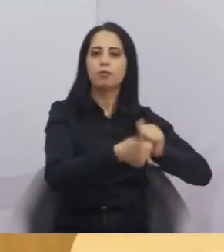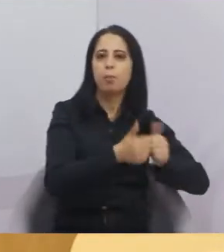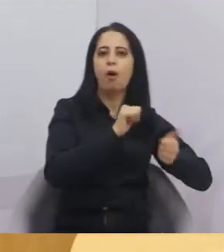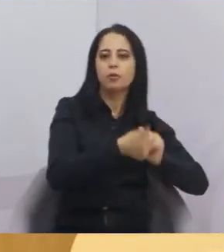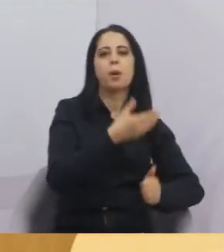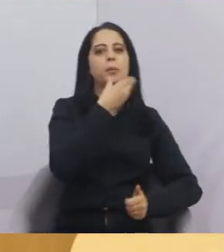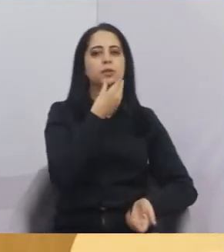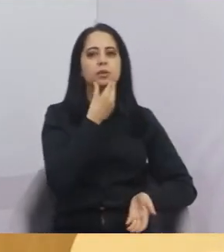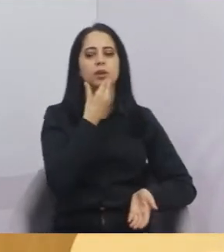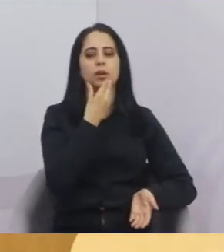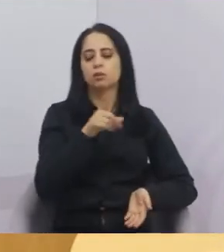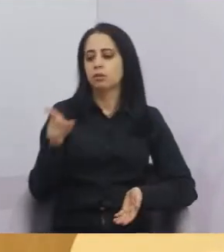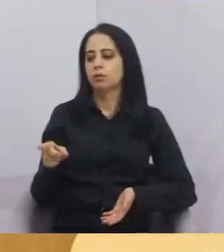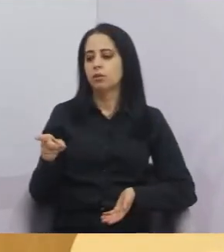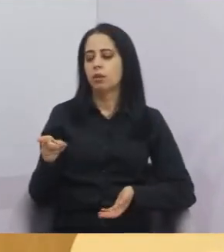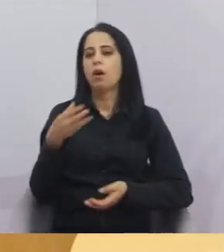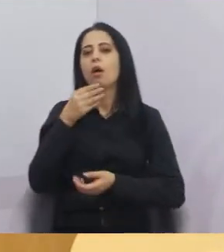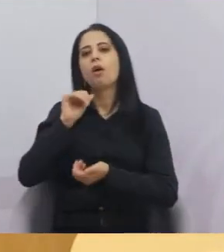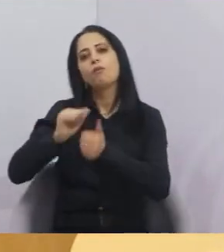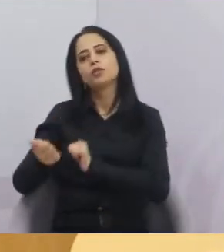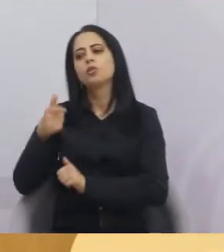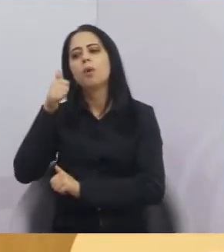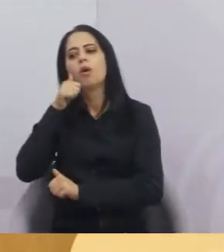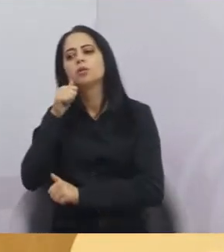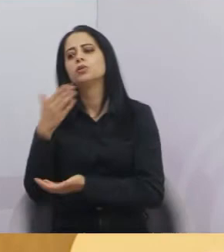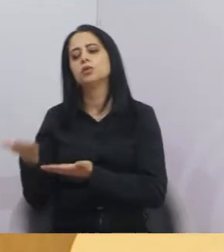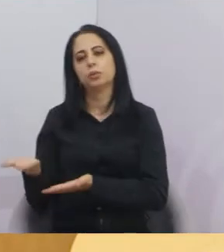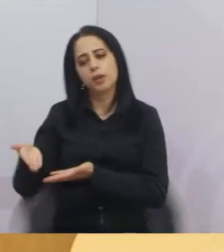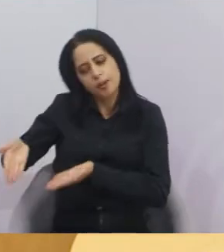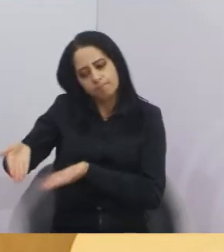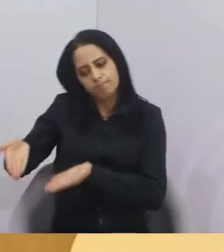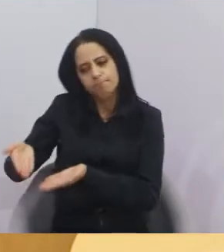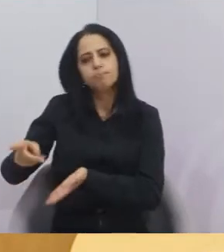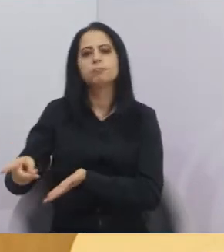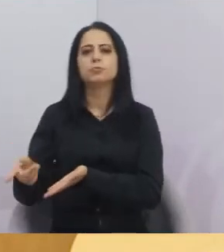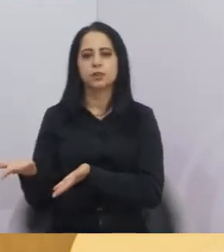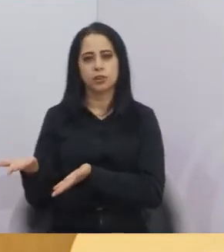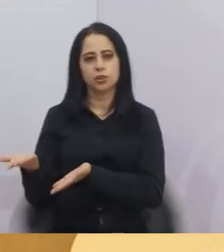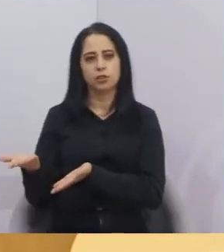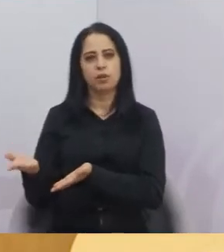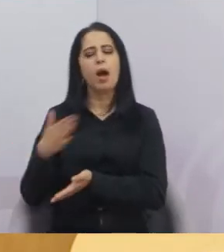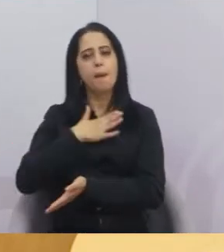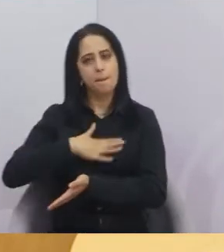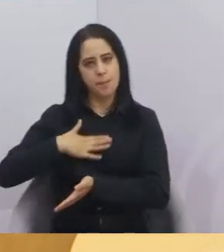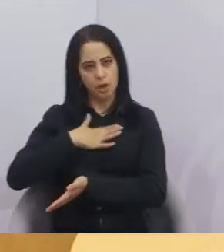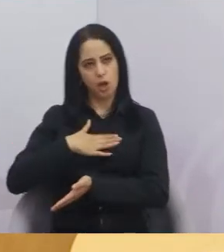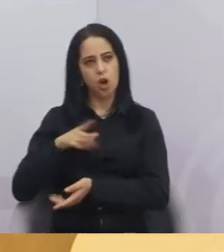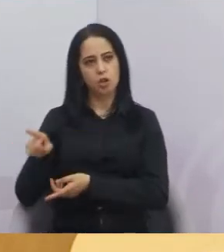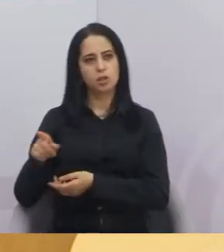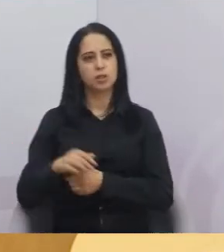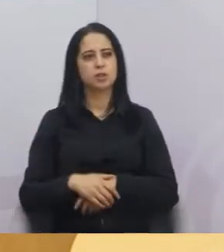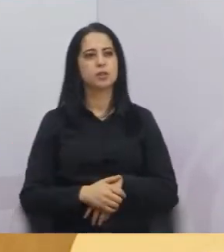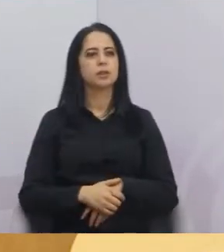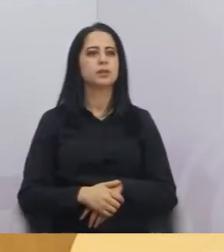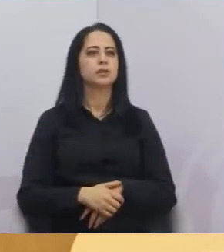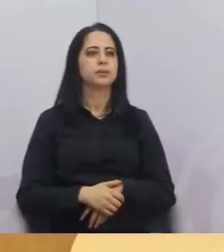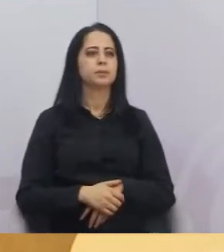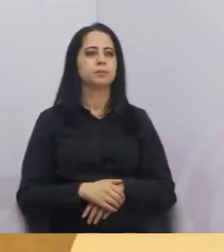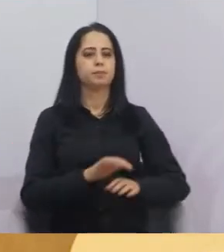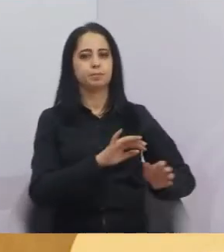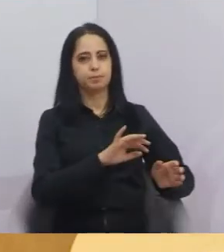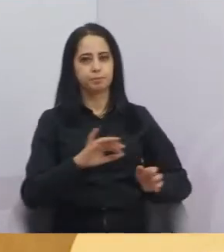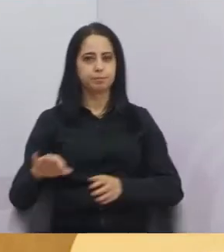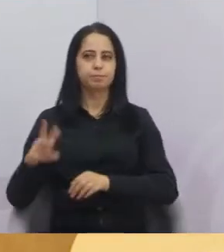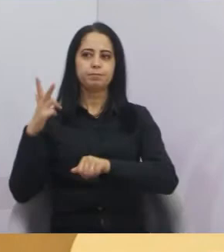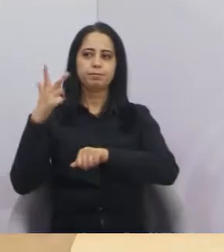E tem condições de fazer, nem que for um festival na cidade, para incentivar essas meninas que também gostam do futebol. Agora pode mostrar o